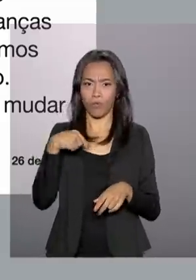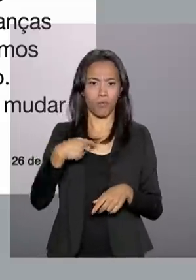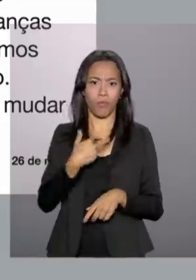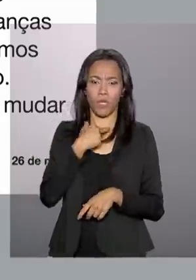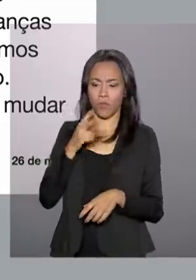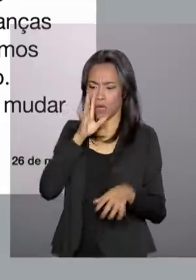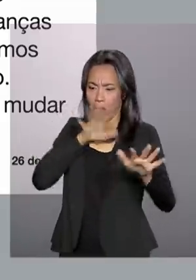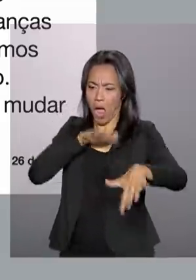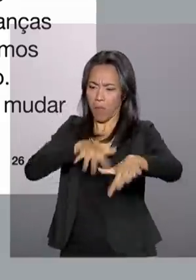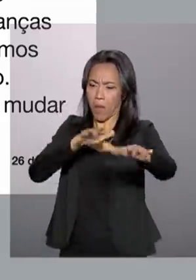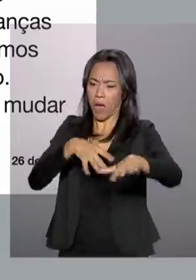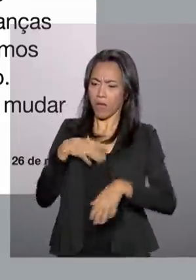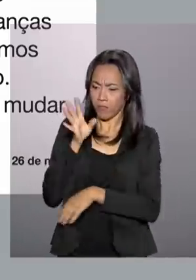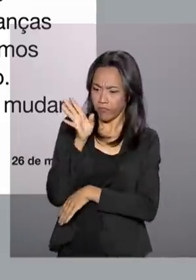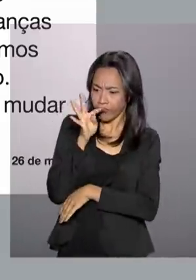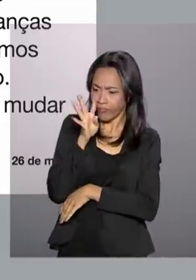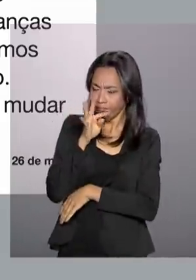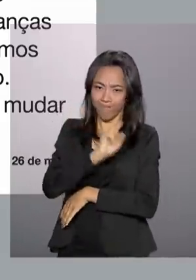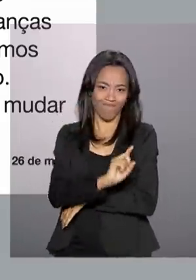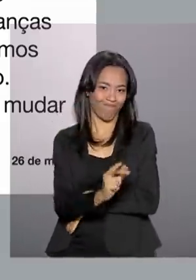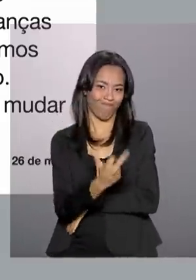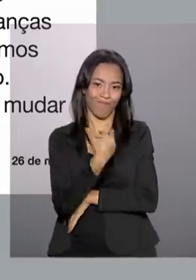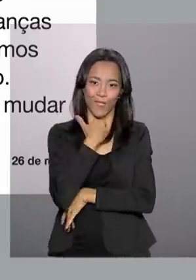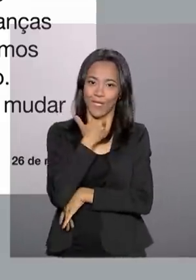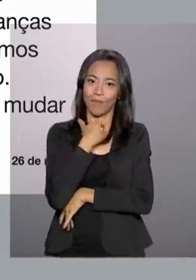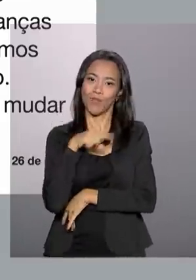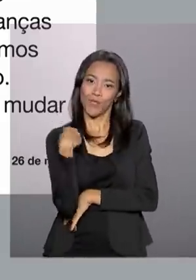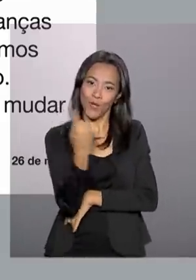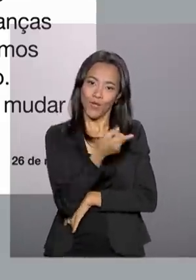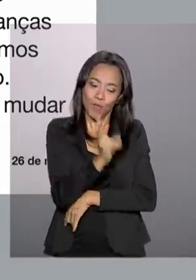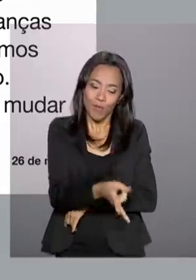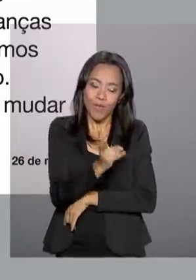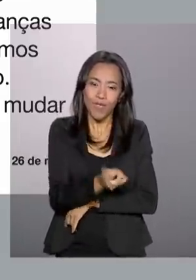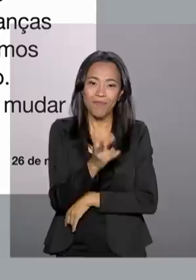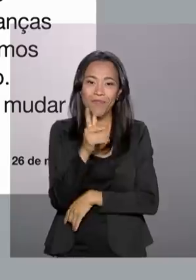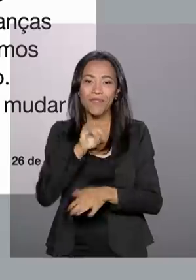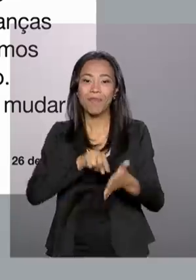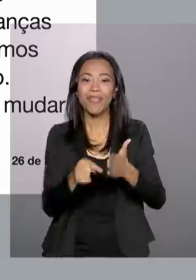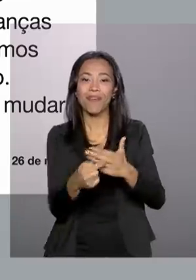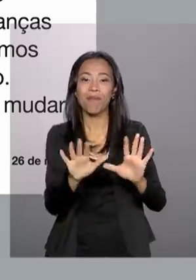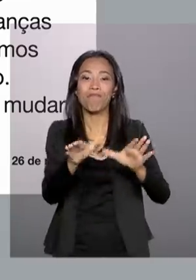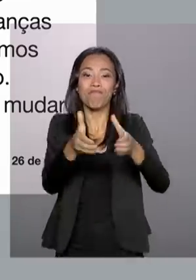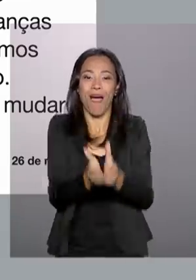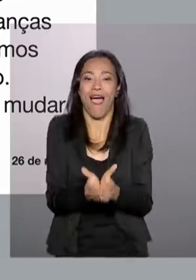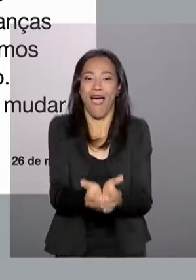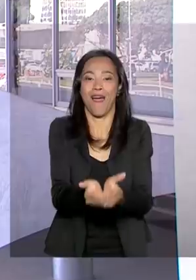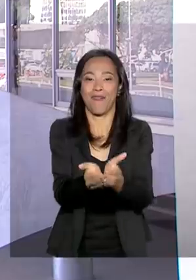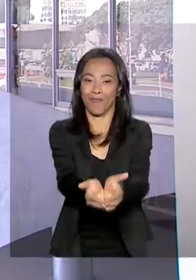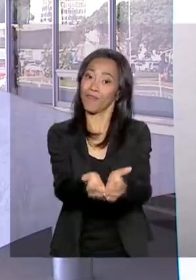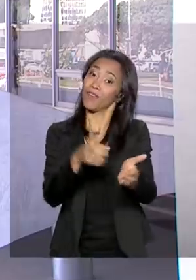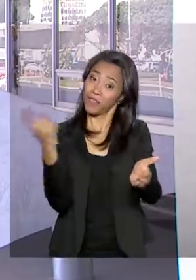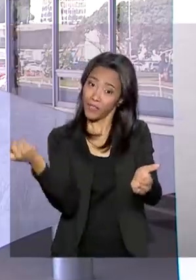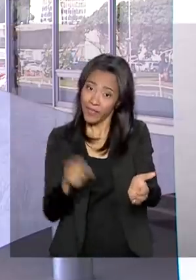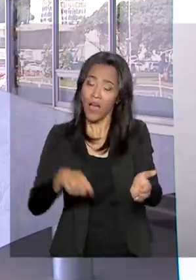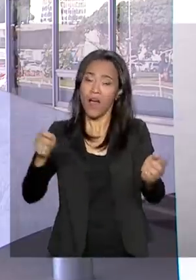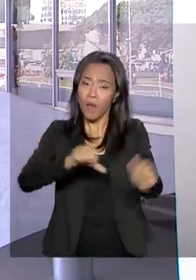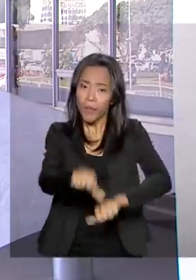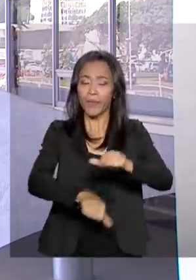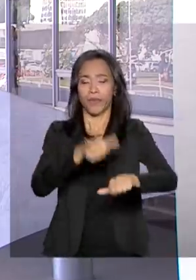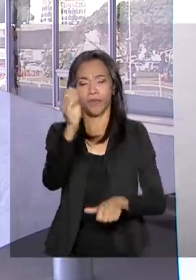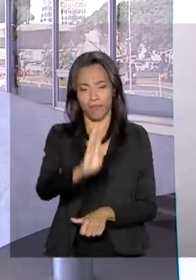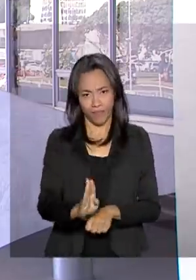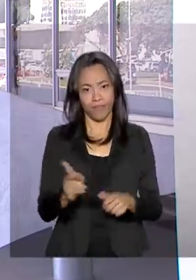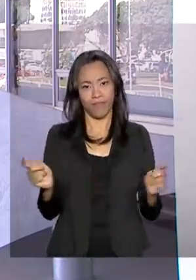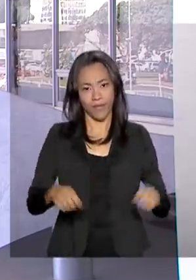retribuirmos esse sentimento. Estamos todos no mesmo barco e juntos podemos mudar o Brasil. E daqui a pouco o presidente